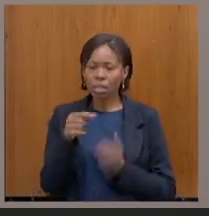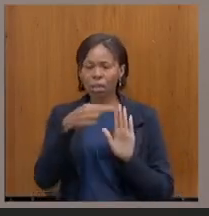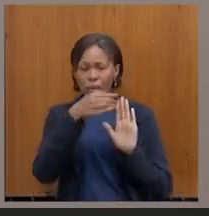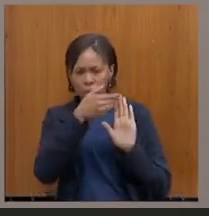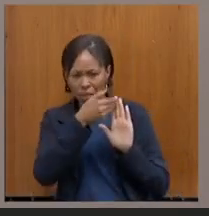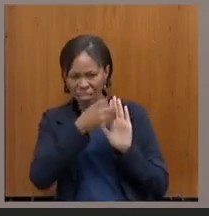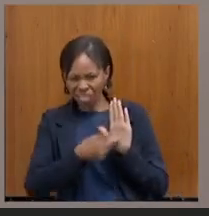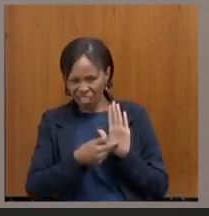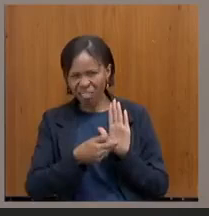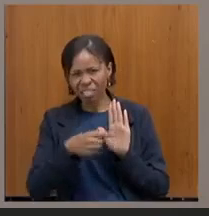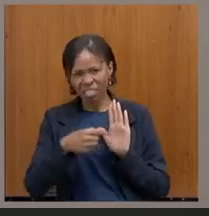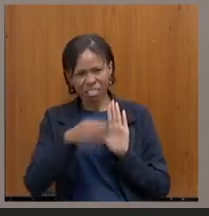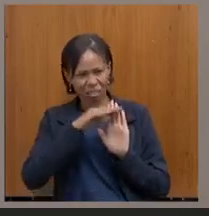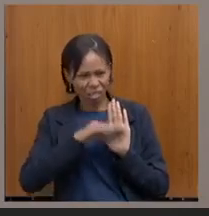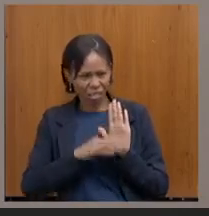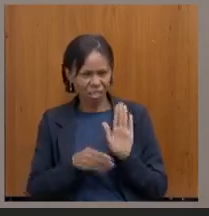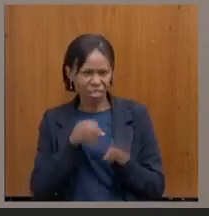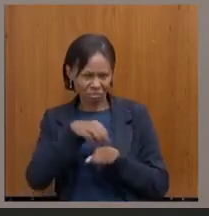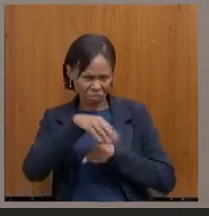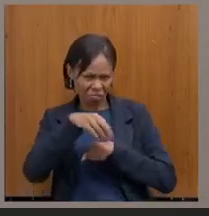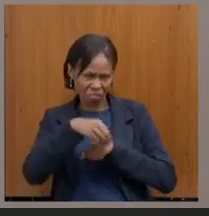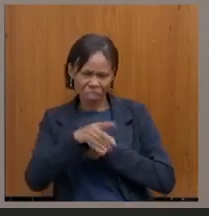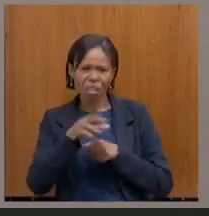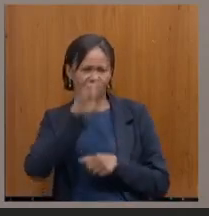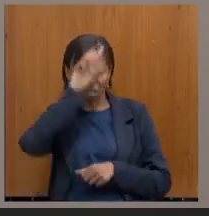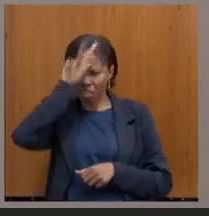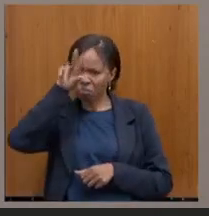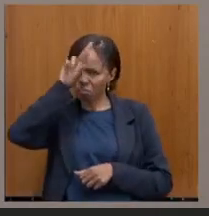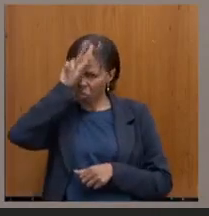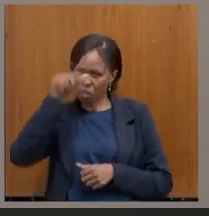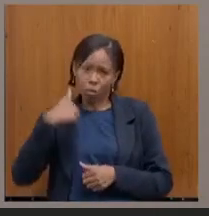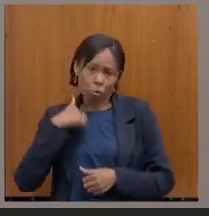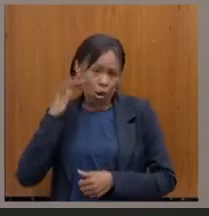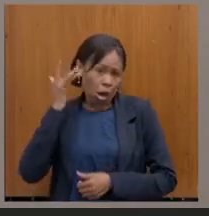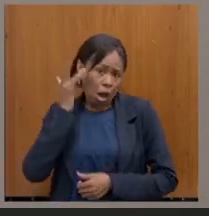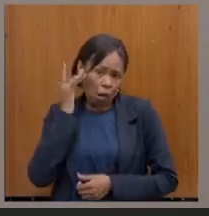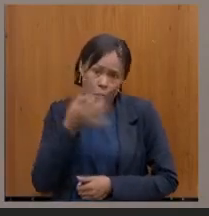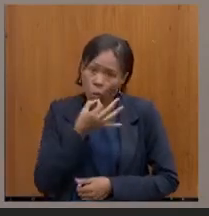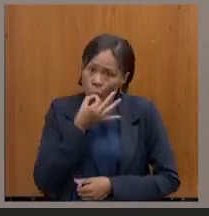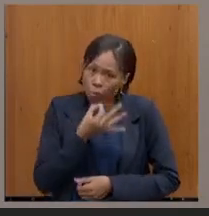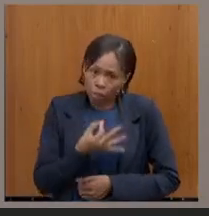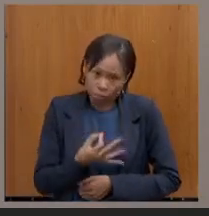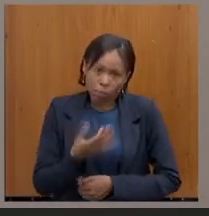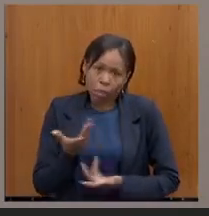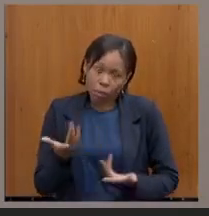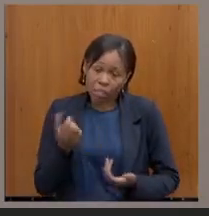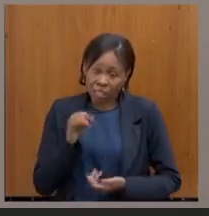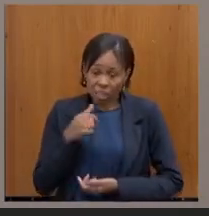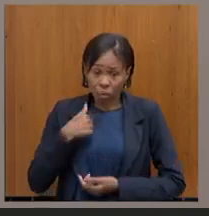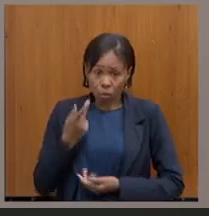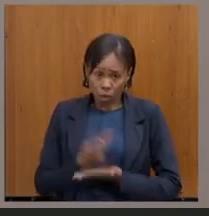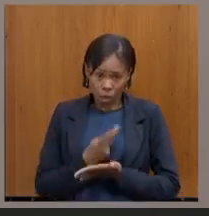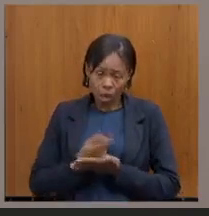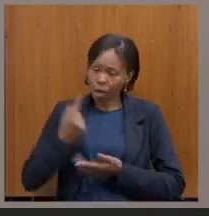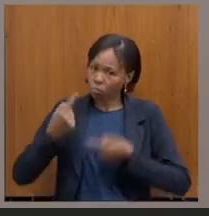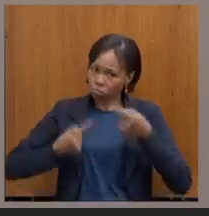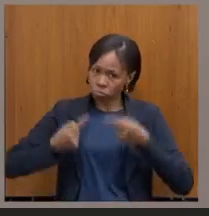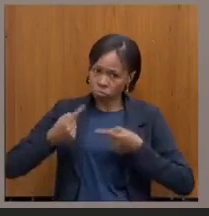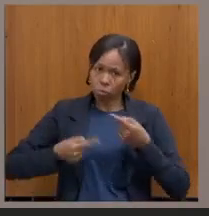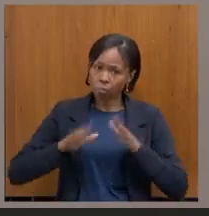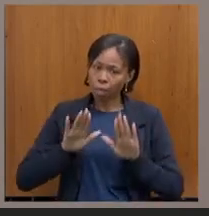usaram de forma equivocada na minha opinião. Se eu estiver errado também é uma questão de um debate, mas não acho que é